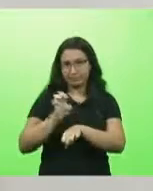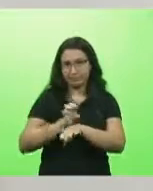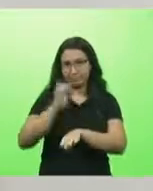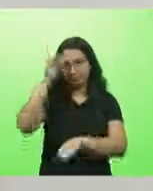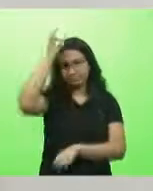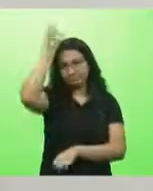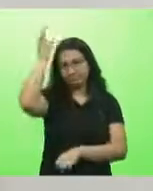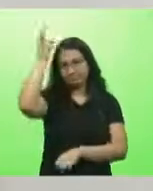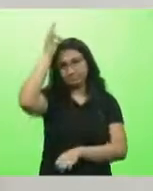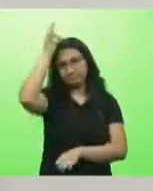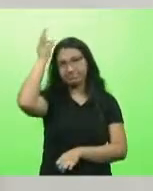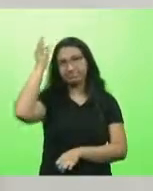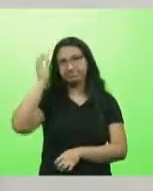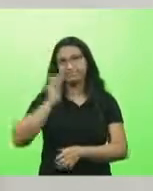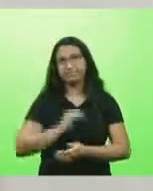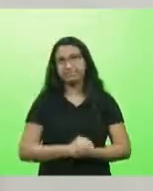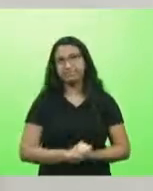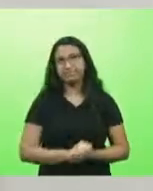Então, não fizeram nada.